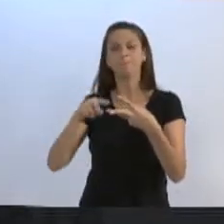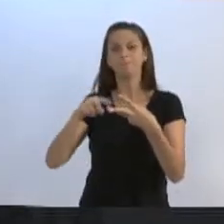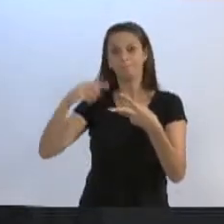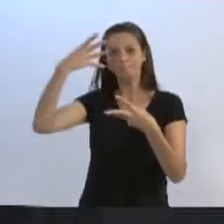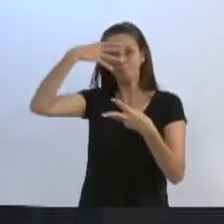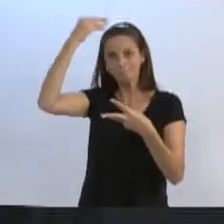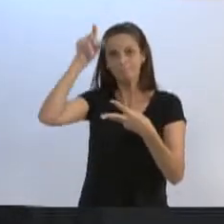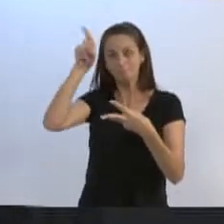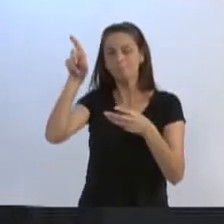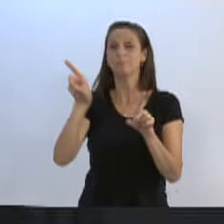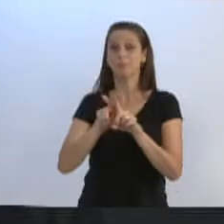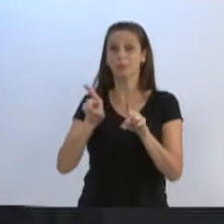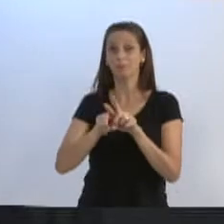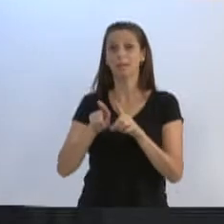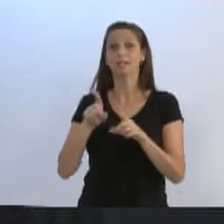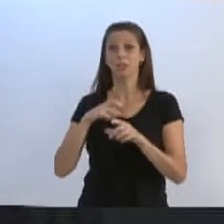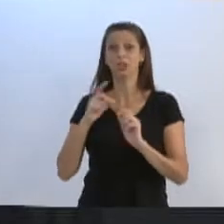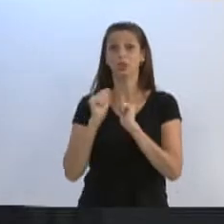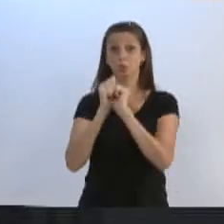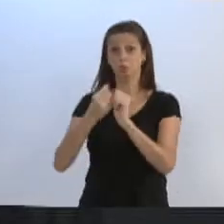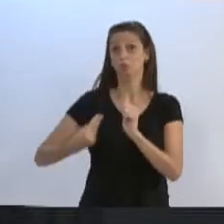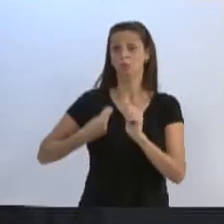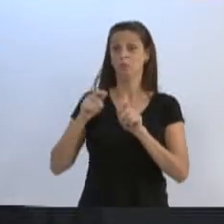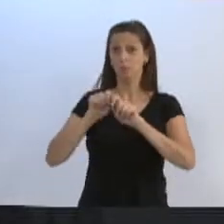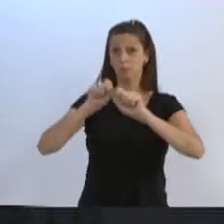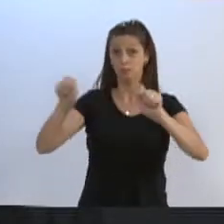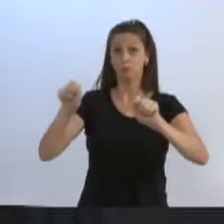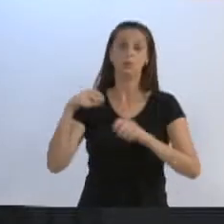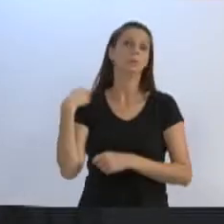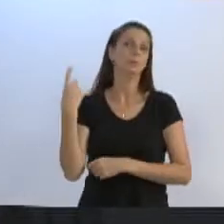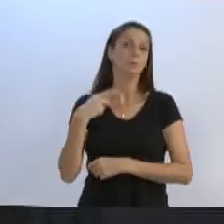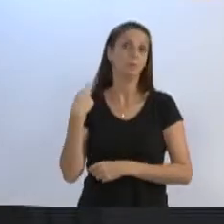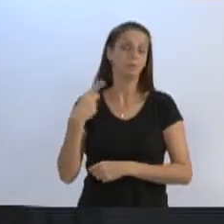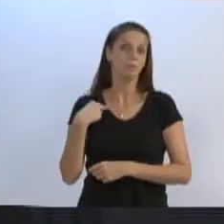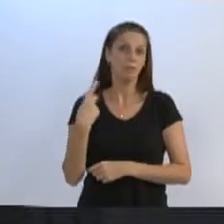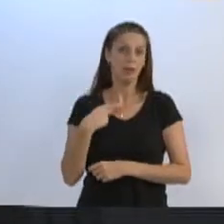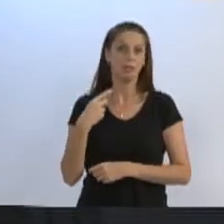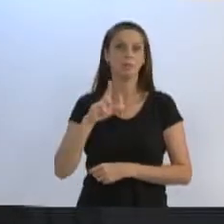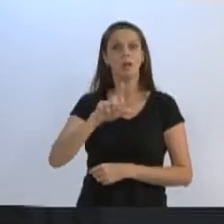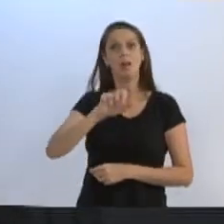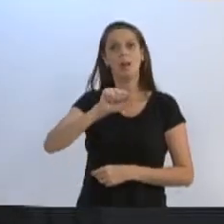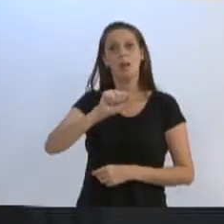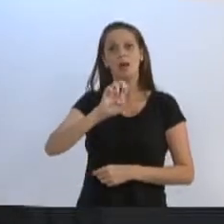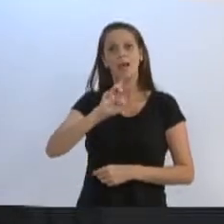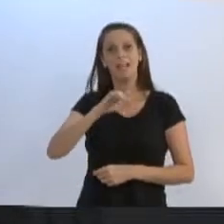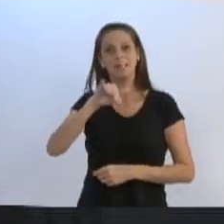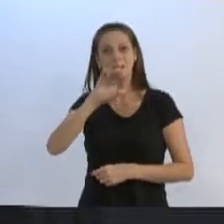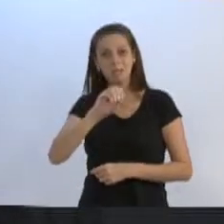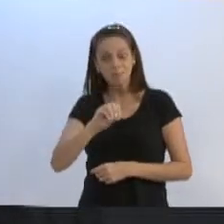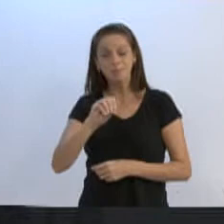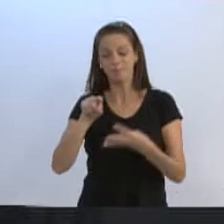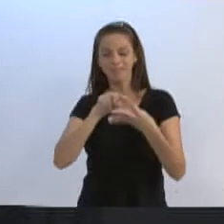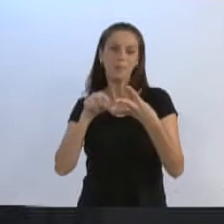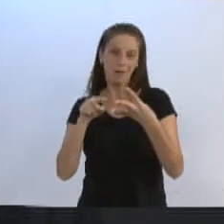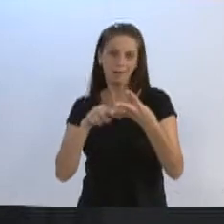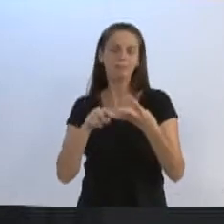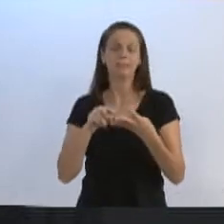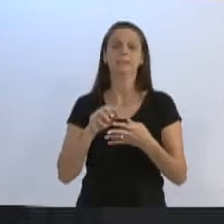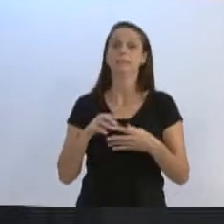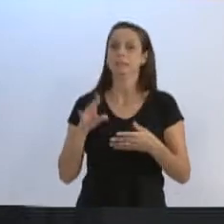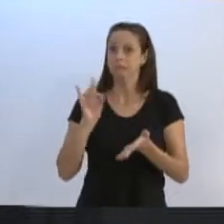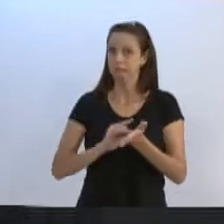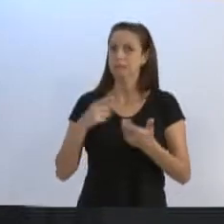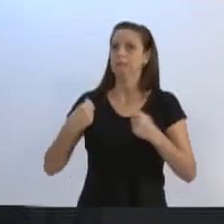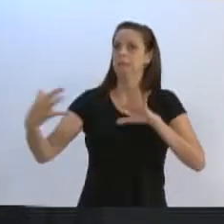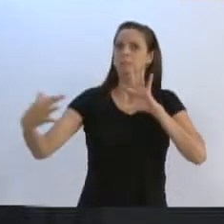Ismael, que também estavam lá, os assessores do deputado Laércio Schultz também. E nós temos, obviamente, que nos